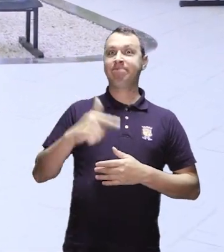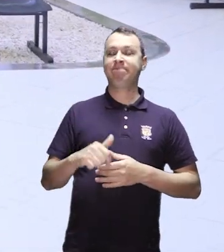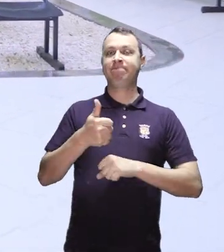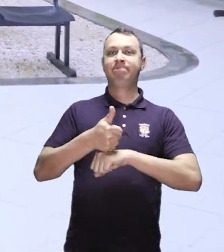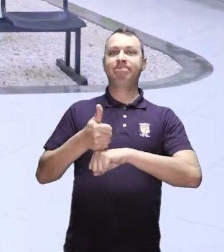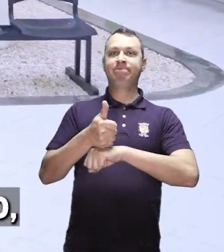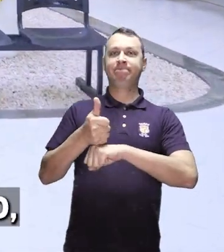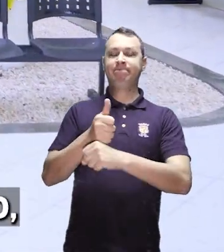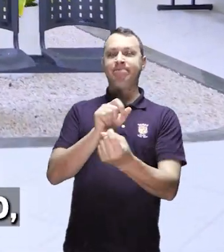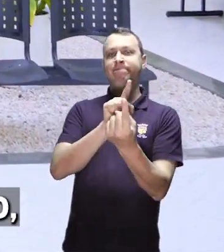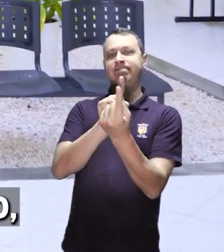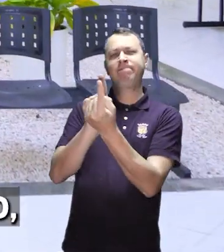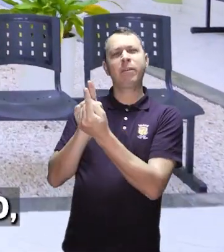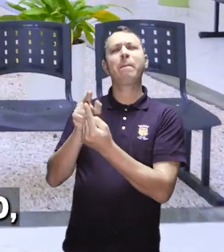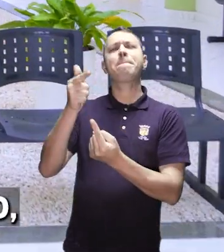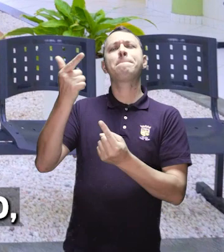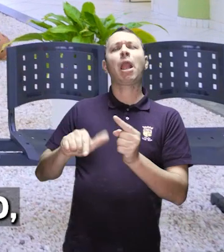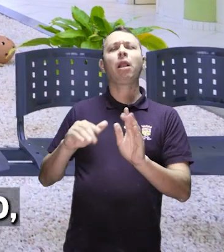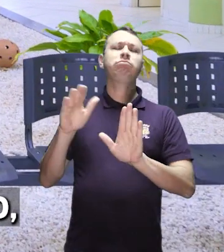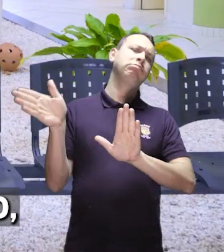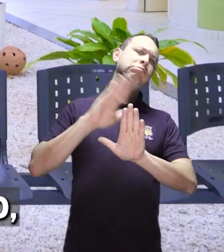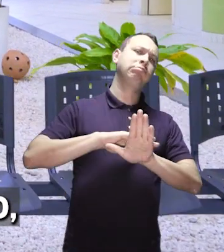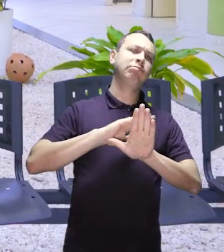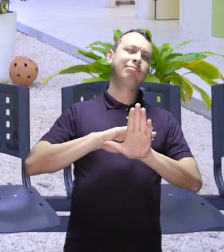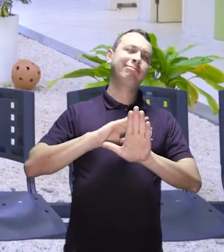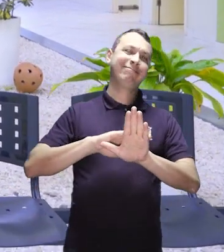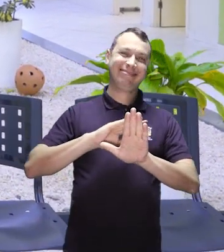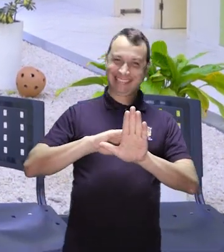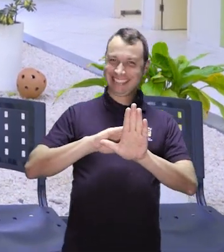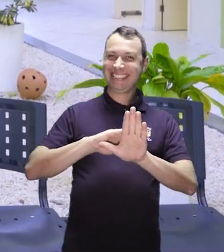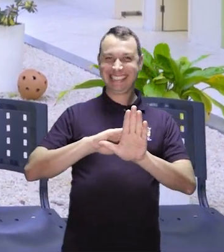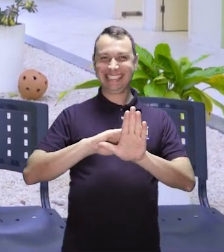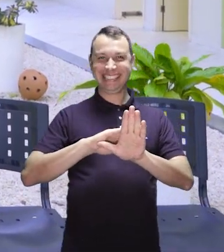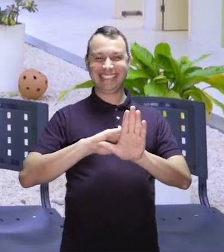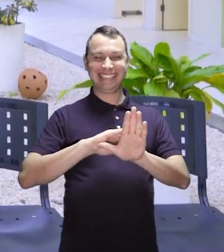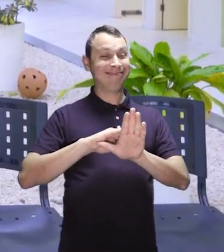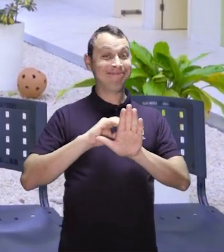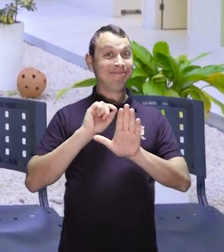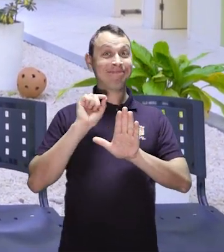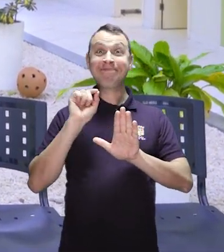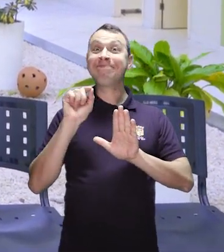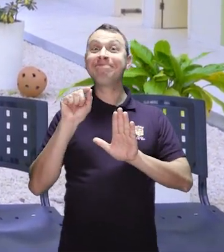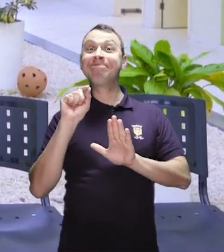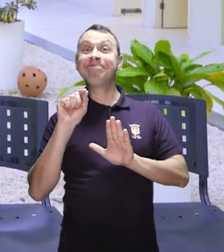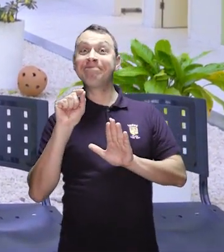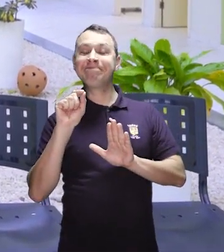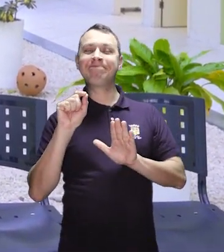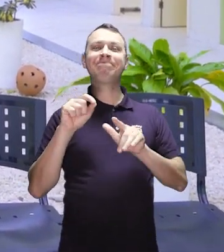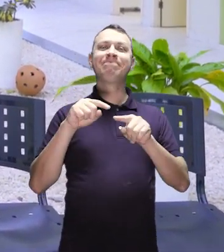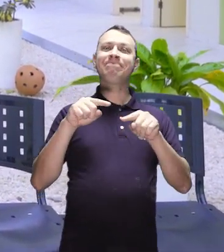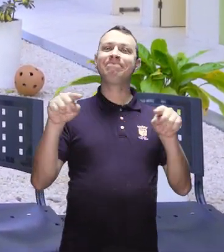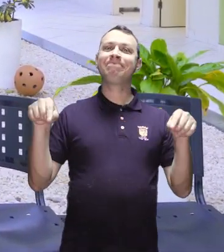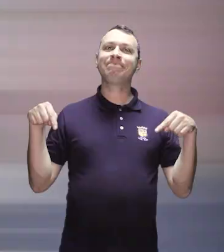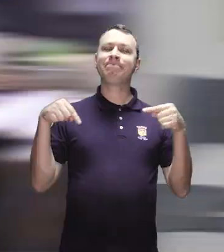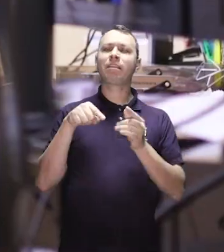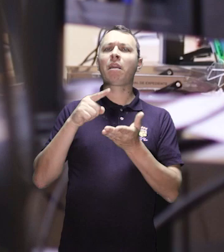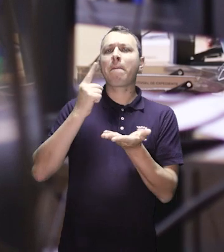desses profissionais que estão diretamente no atendimento, temos diversos outros que atuam nos bastidores.